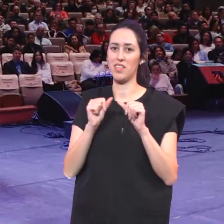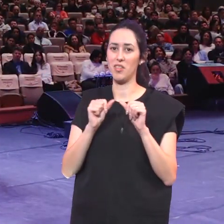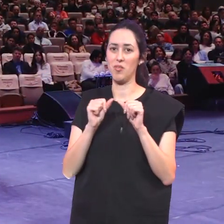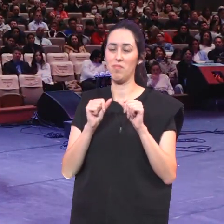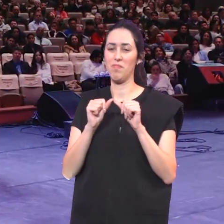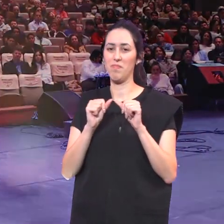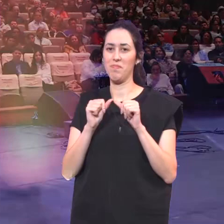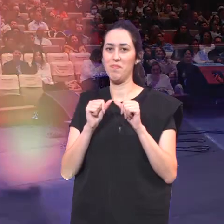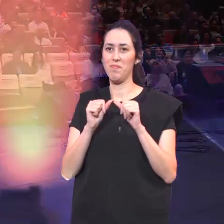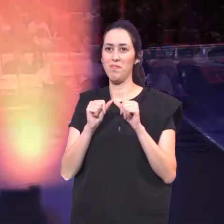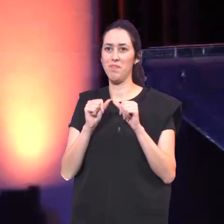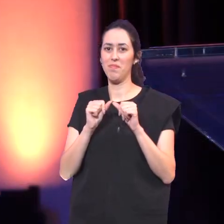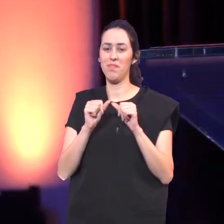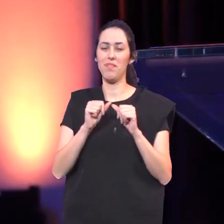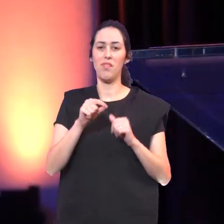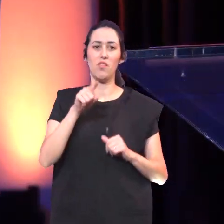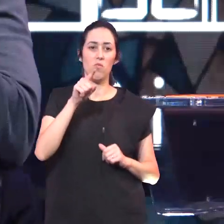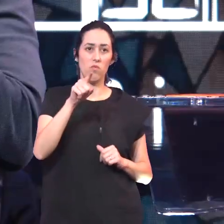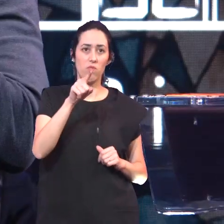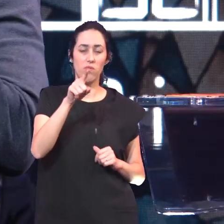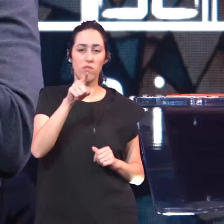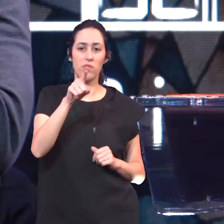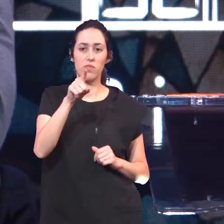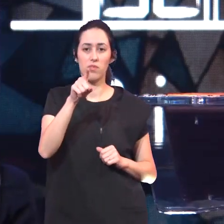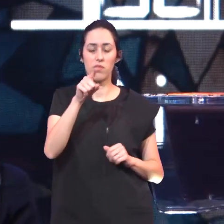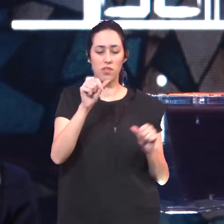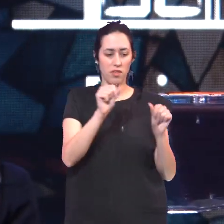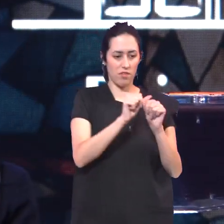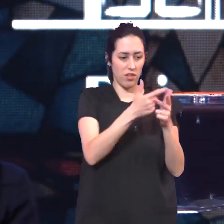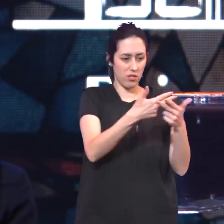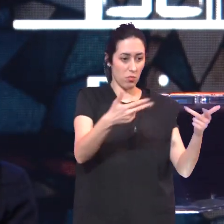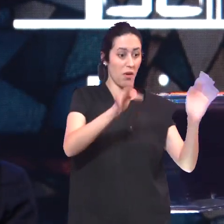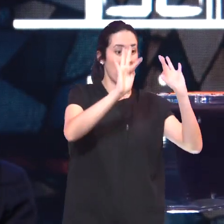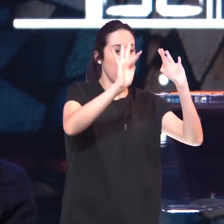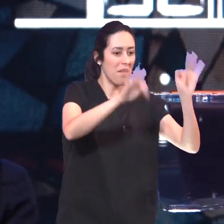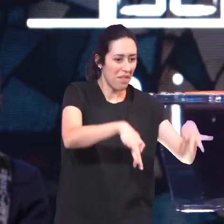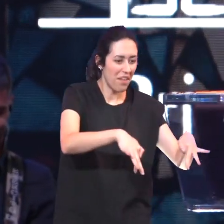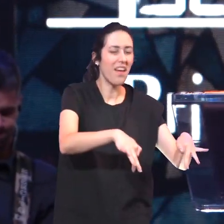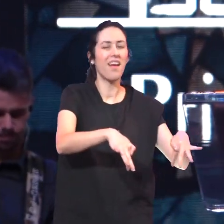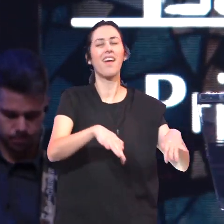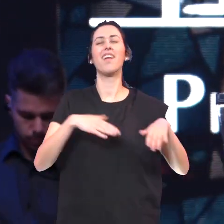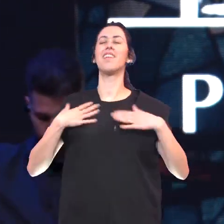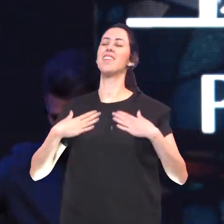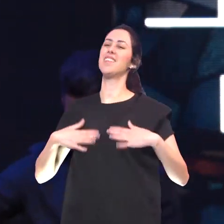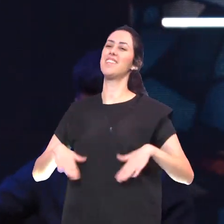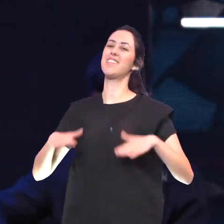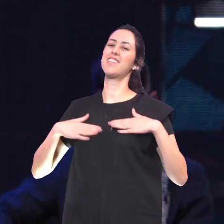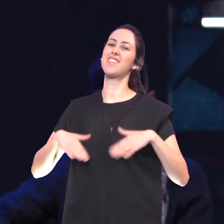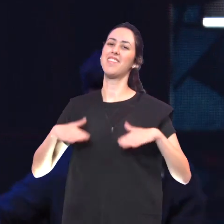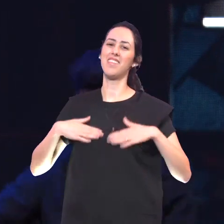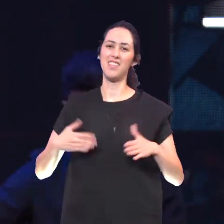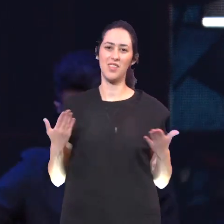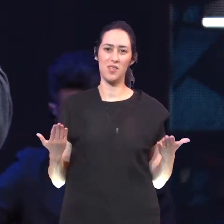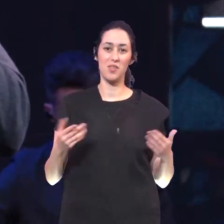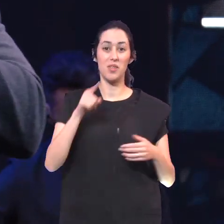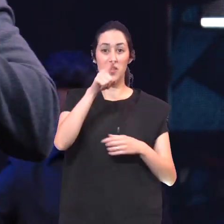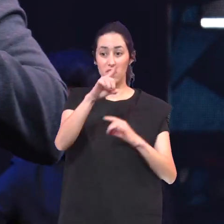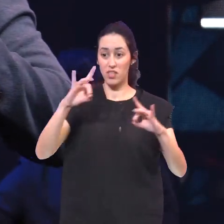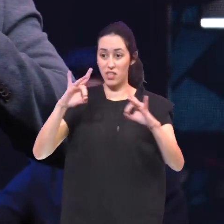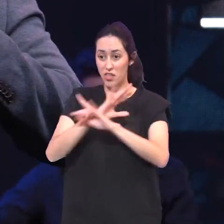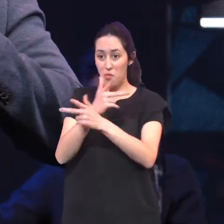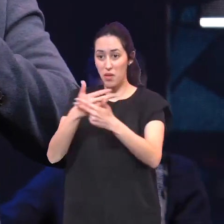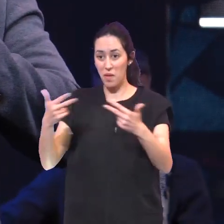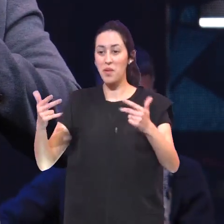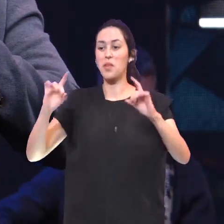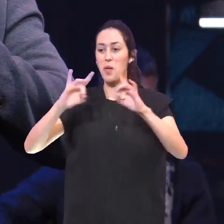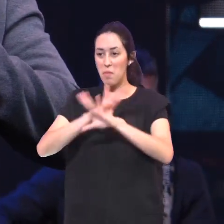Quando você termina Você descansa Quando você termina Você glorifica a